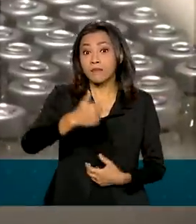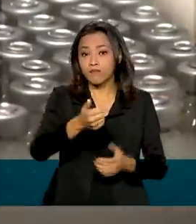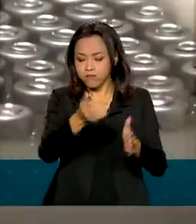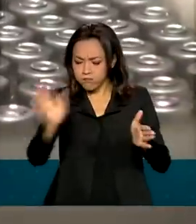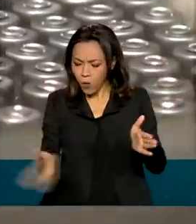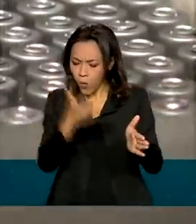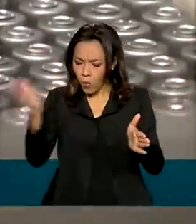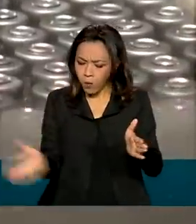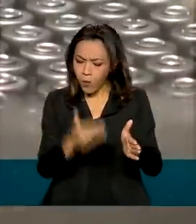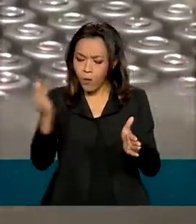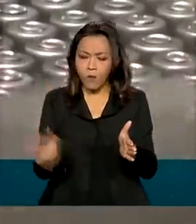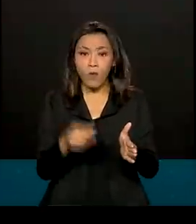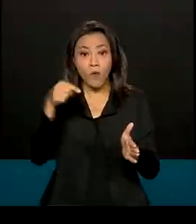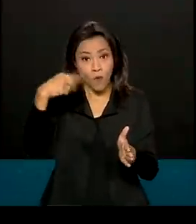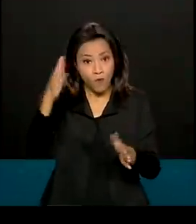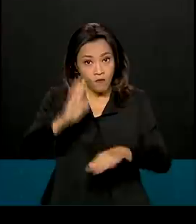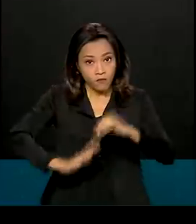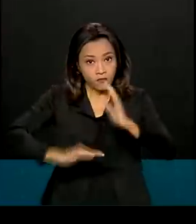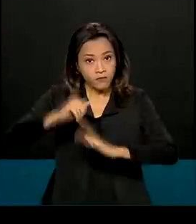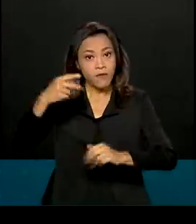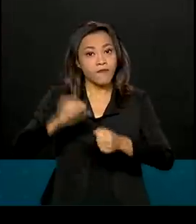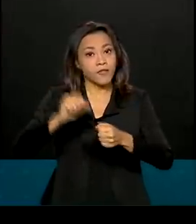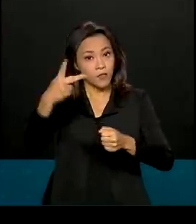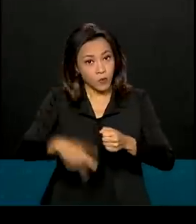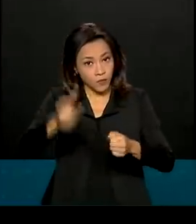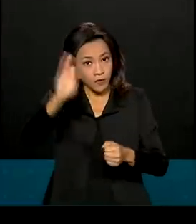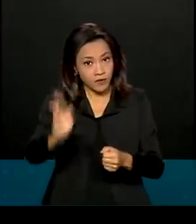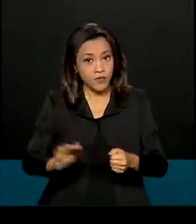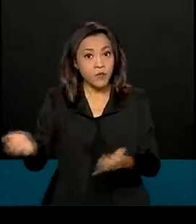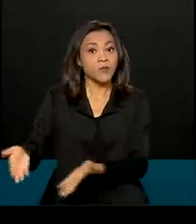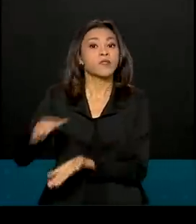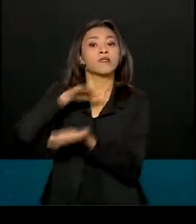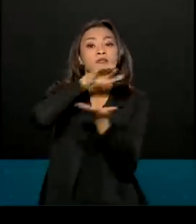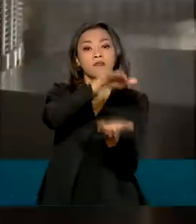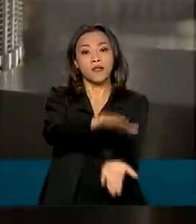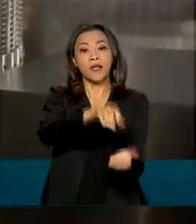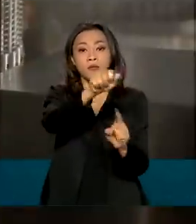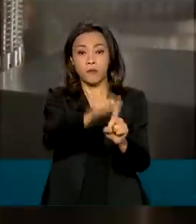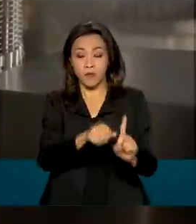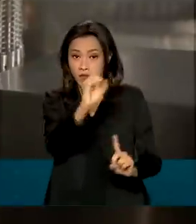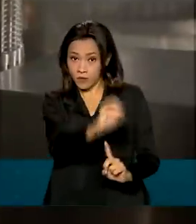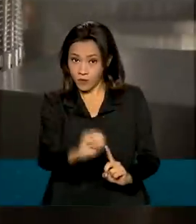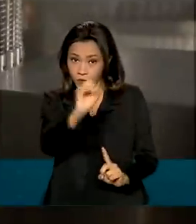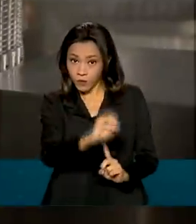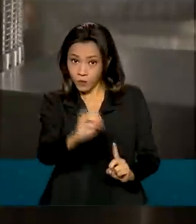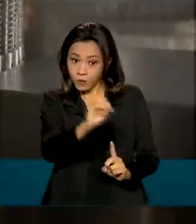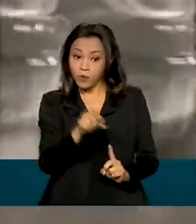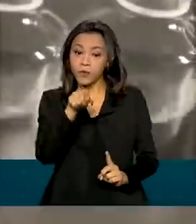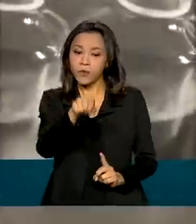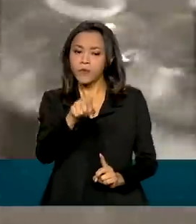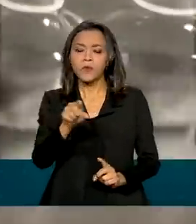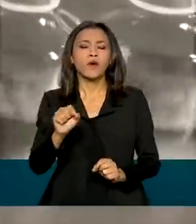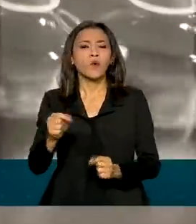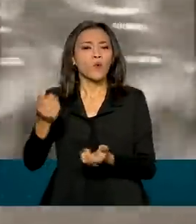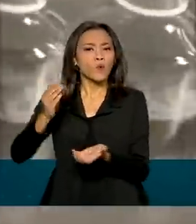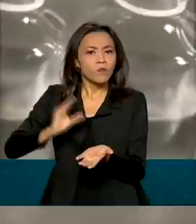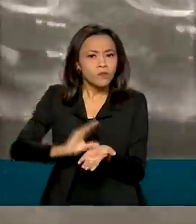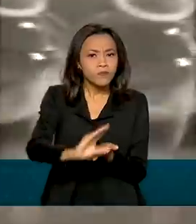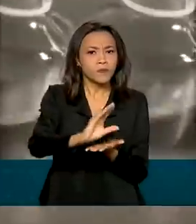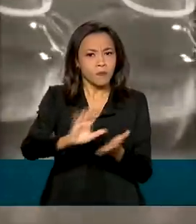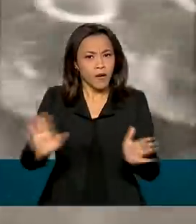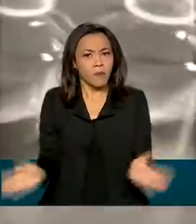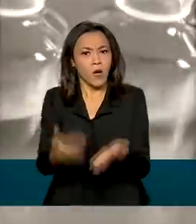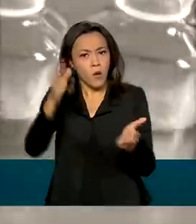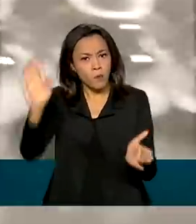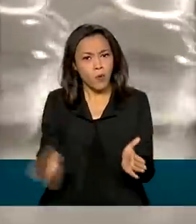produzida inteiramente no Brasil sejam entregues em outubro. O investimento na transferência da tecnologia para a produção